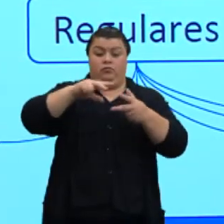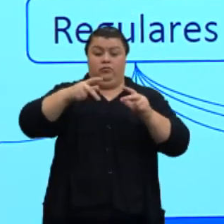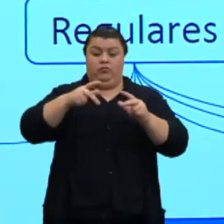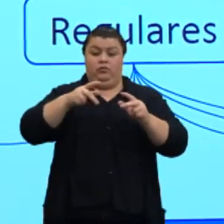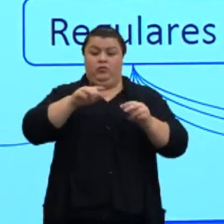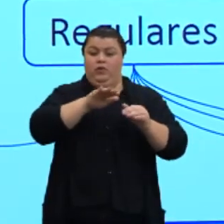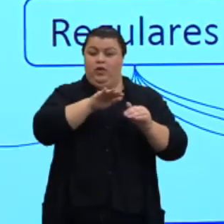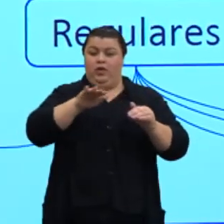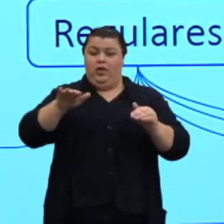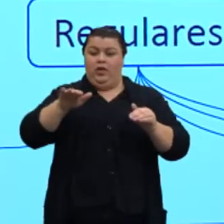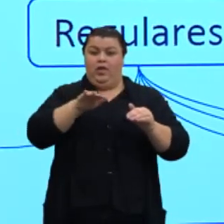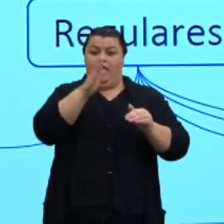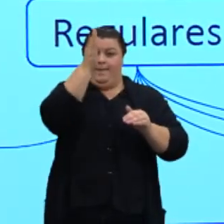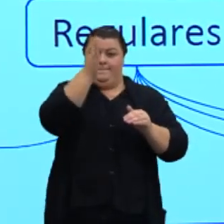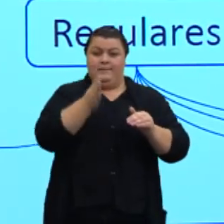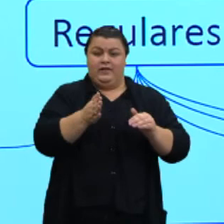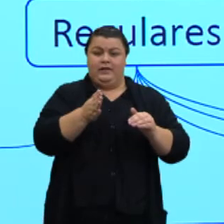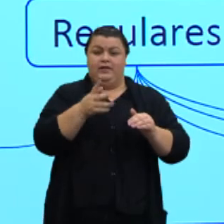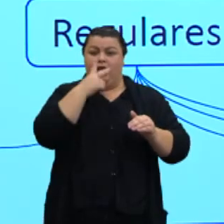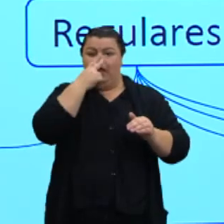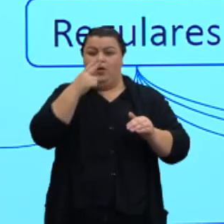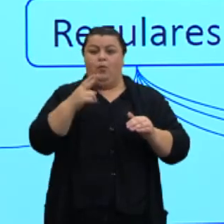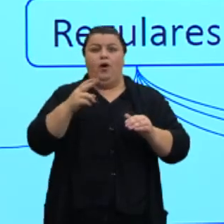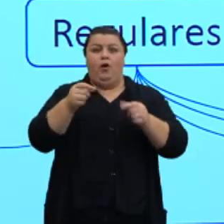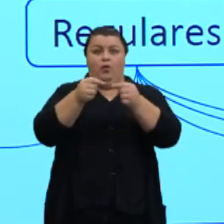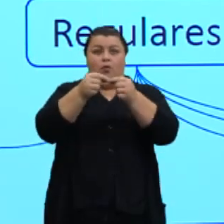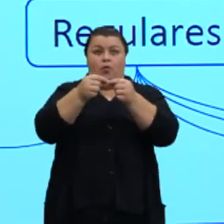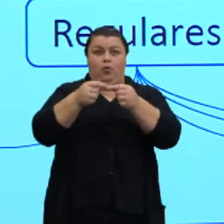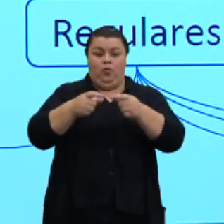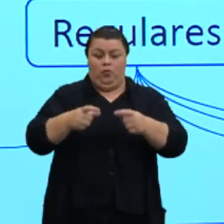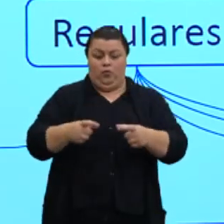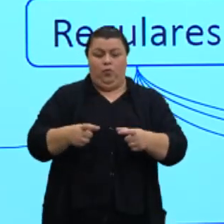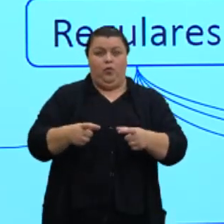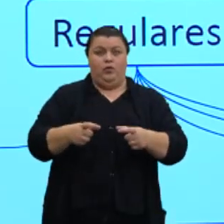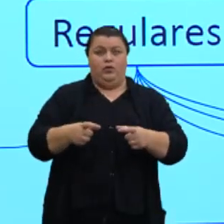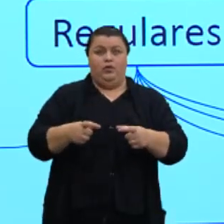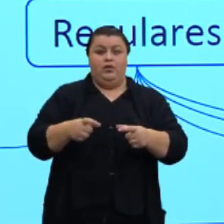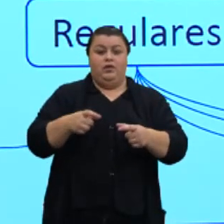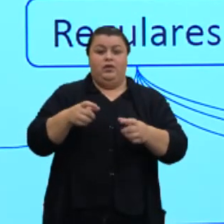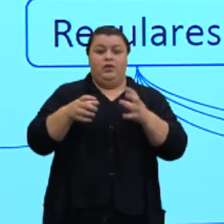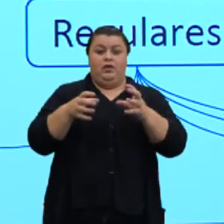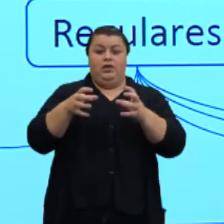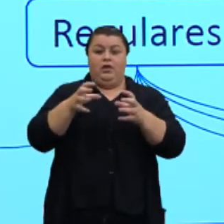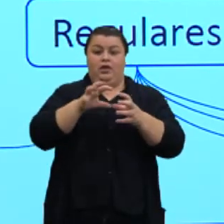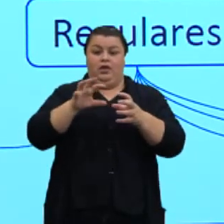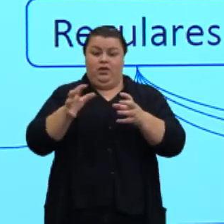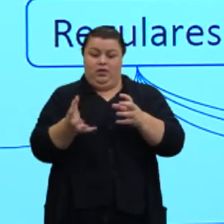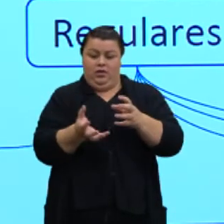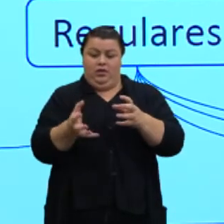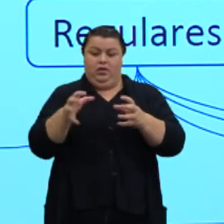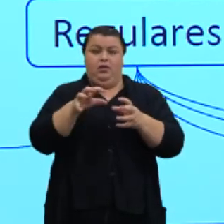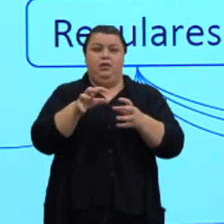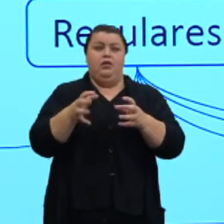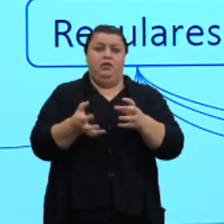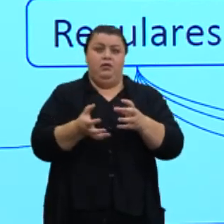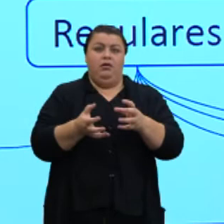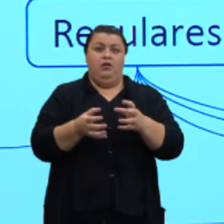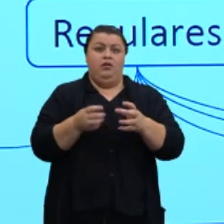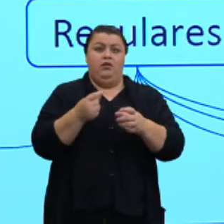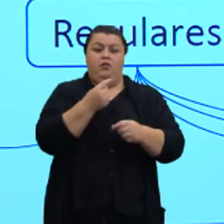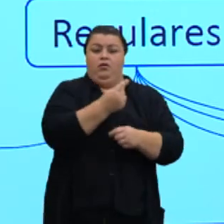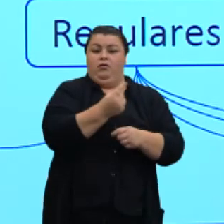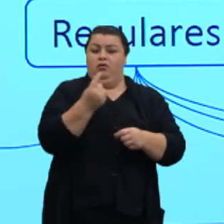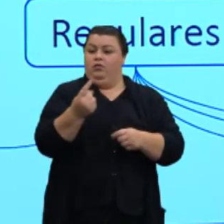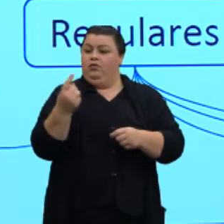Certo? Da mesma forma, o cone. Certo? E a esfera. Então, são três aqui